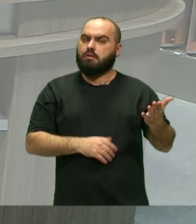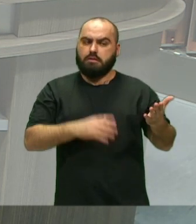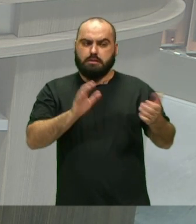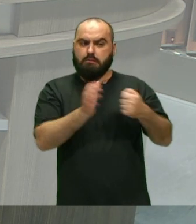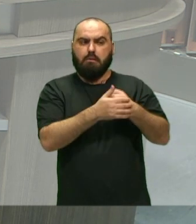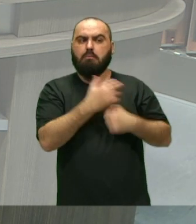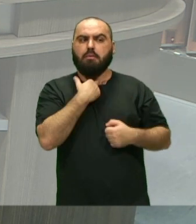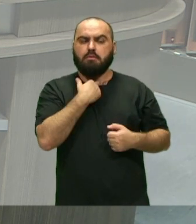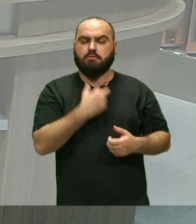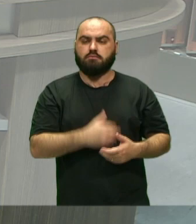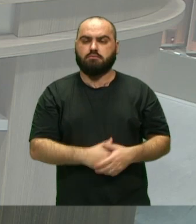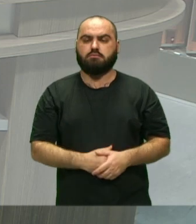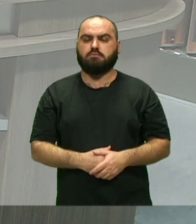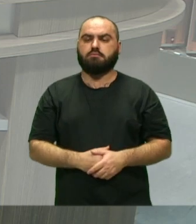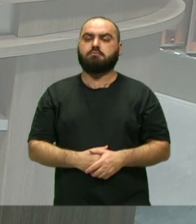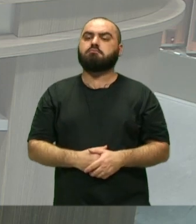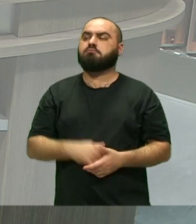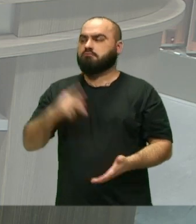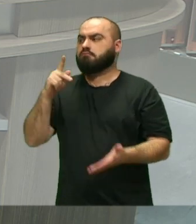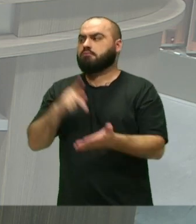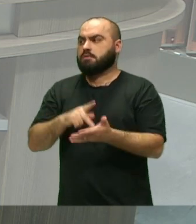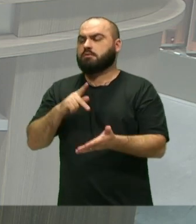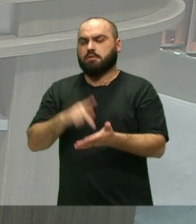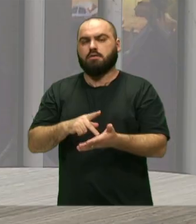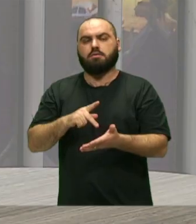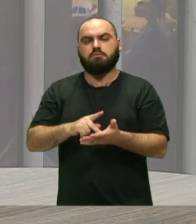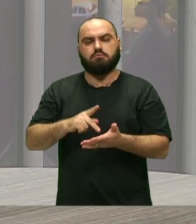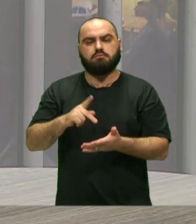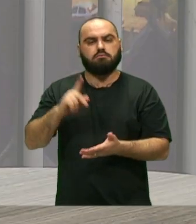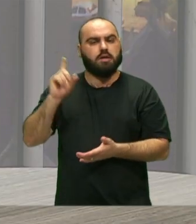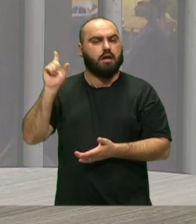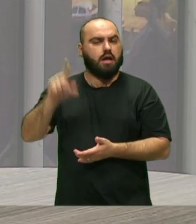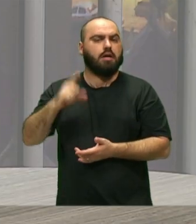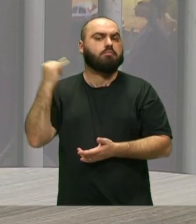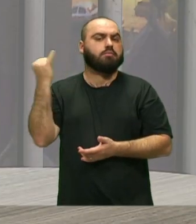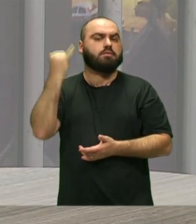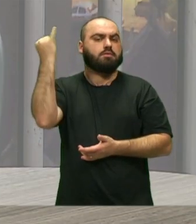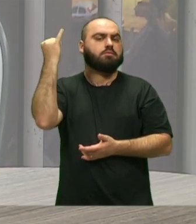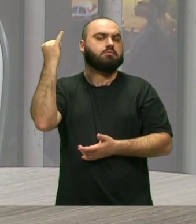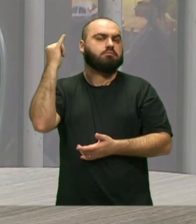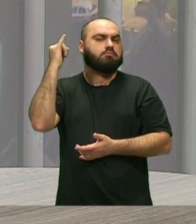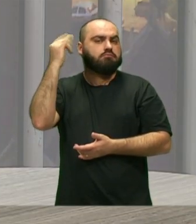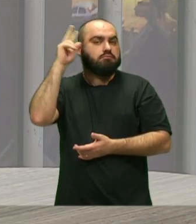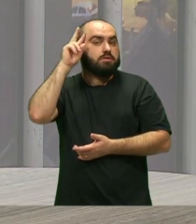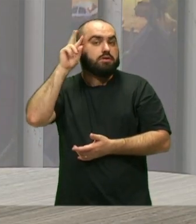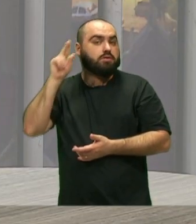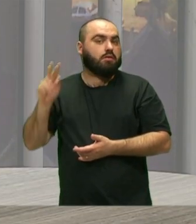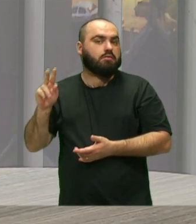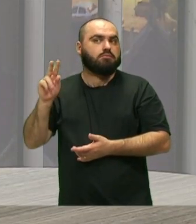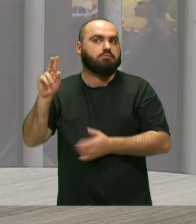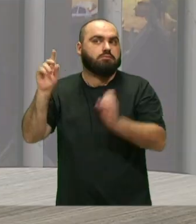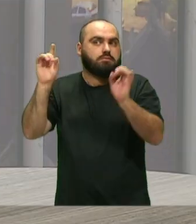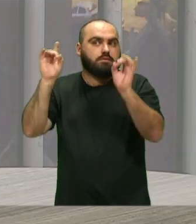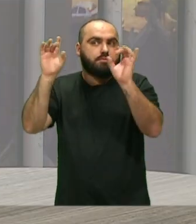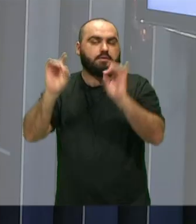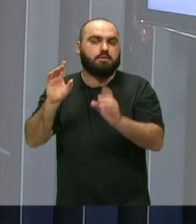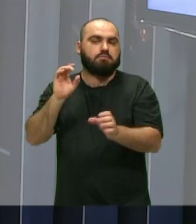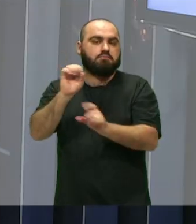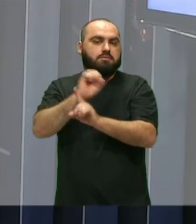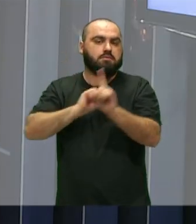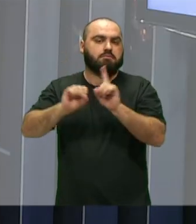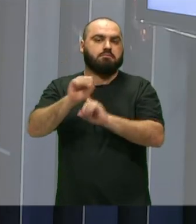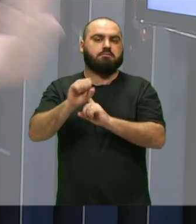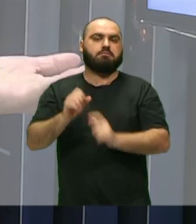Precisa ser contada também Né? Essa história é muito importante Ela também É o pilar Da nossa Da nossa sociedade Aqui Com